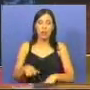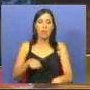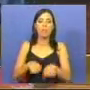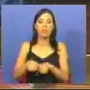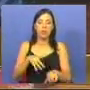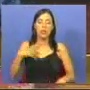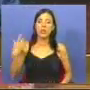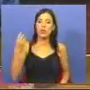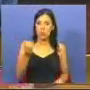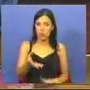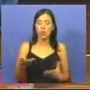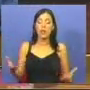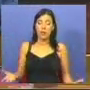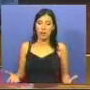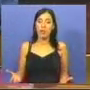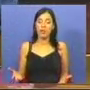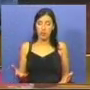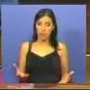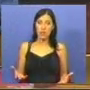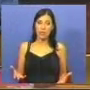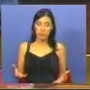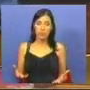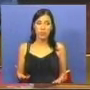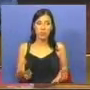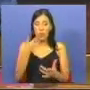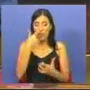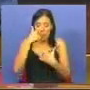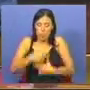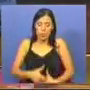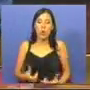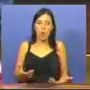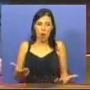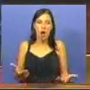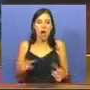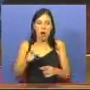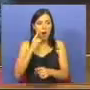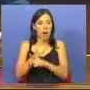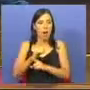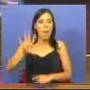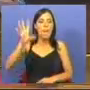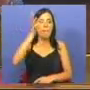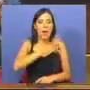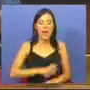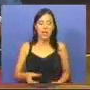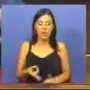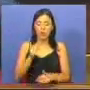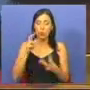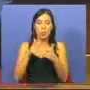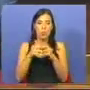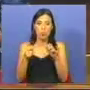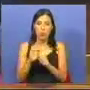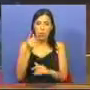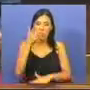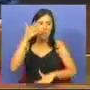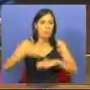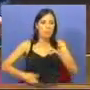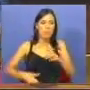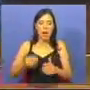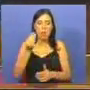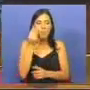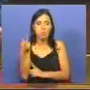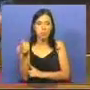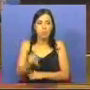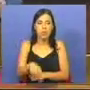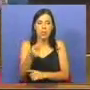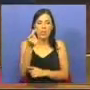políticas de solidariedade para o cidadão comum nesses países. E, portanto, não é um problema de um acidente de percurso